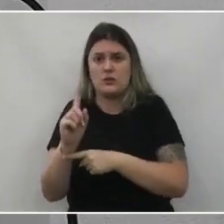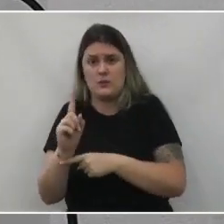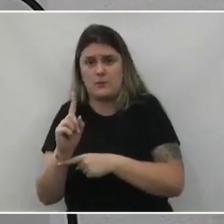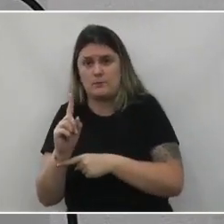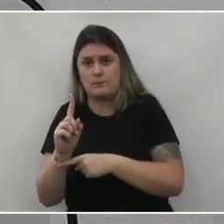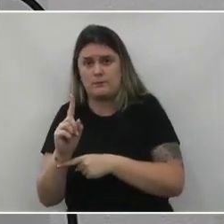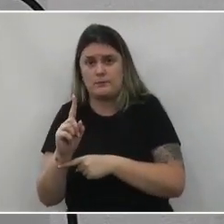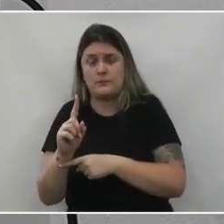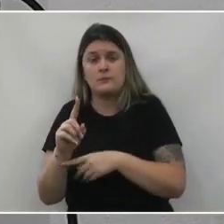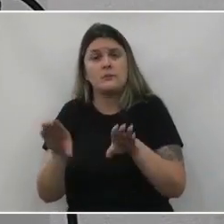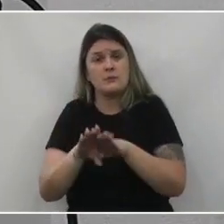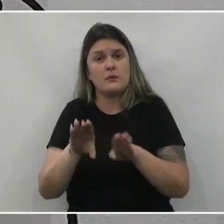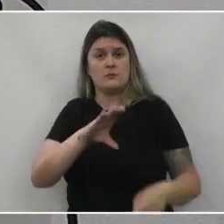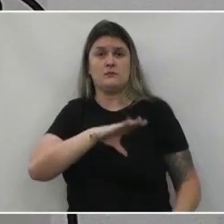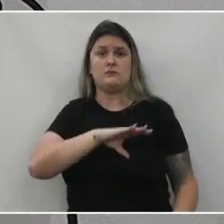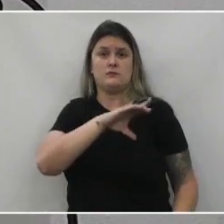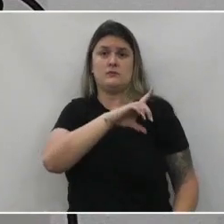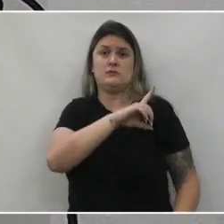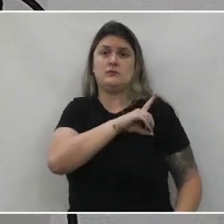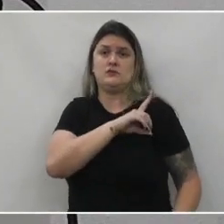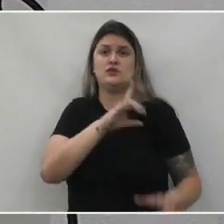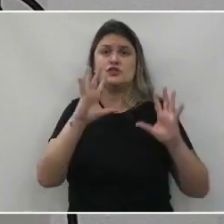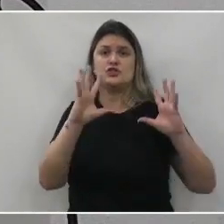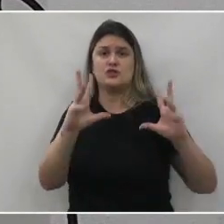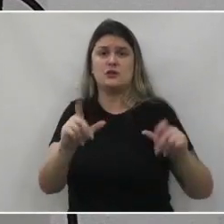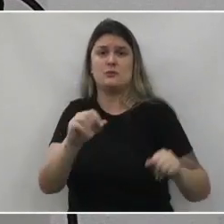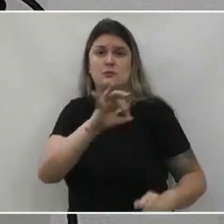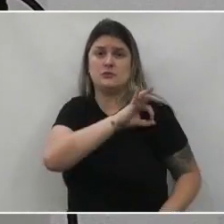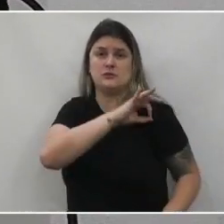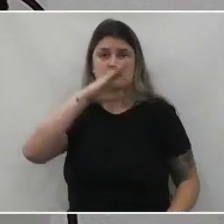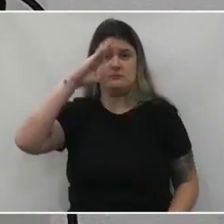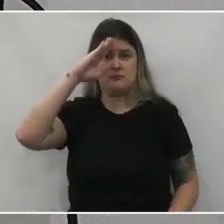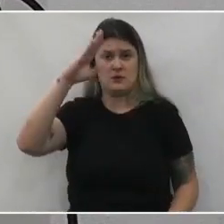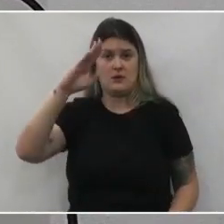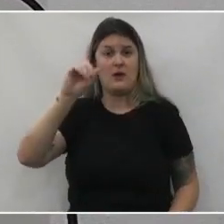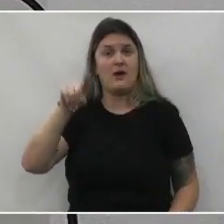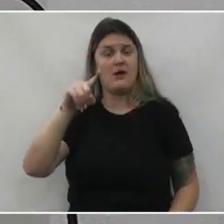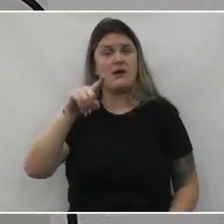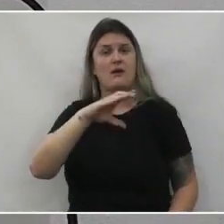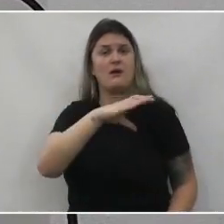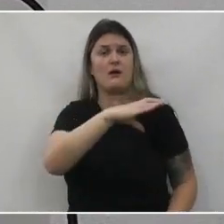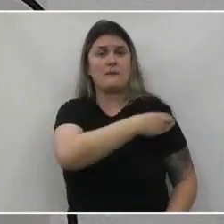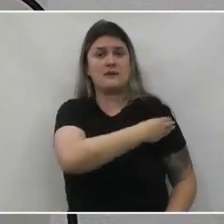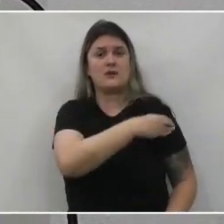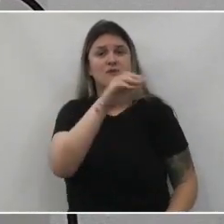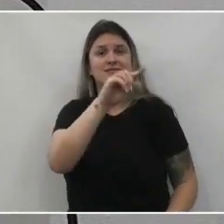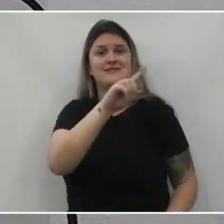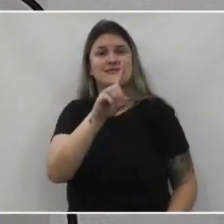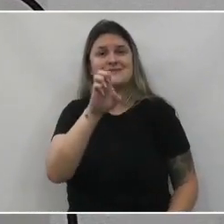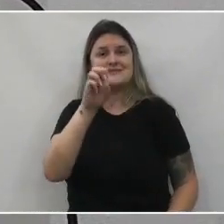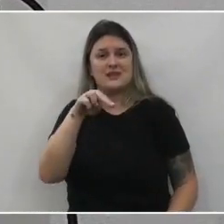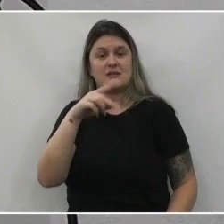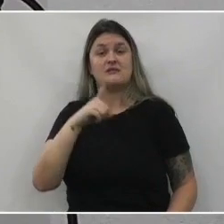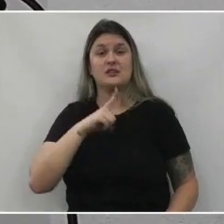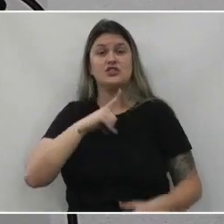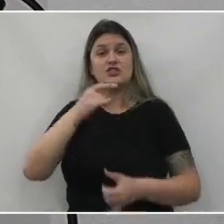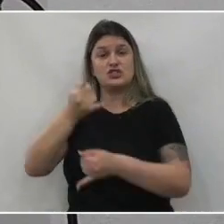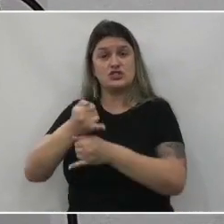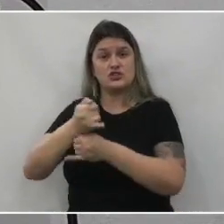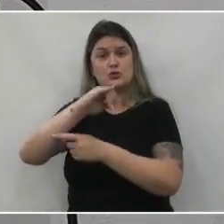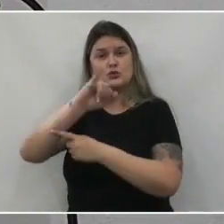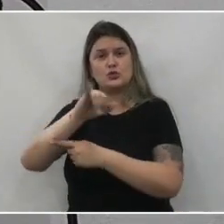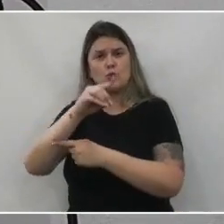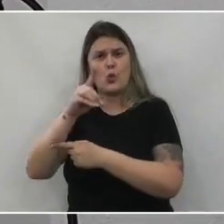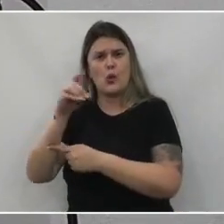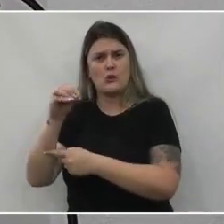do coordenador geral da polícia militar que é o capitão Zem. Lá tem o diretor o João, o secretário não